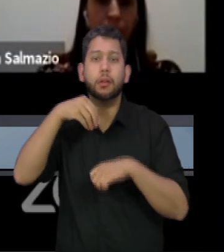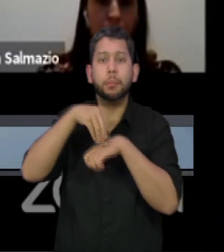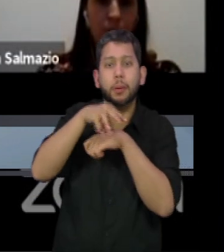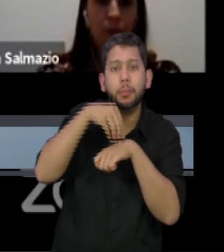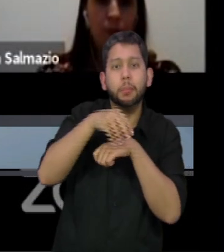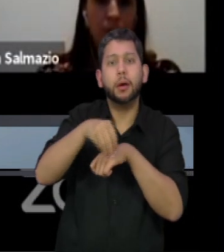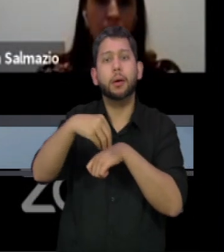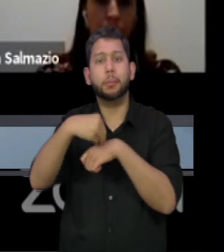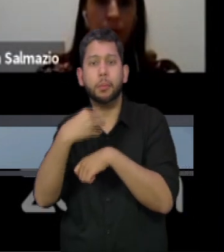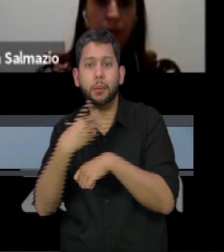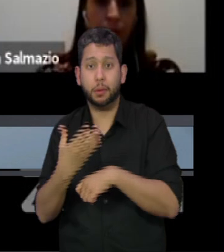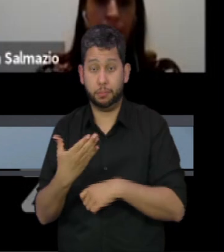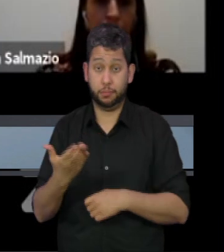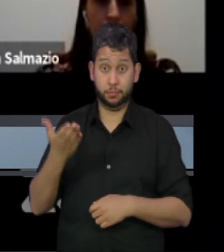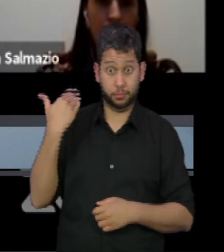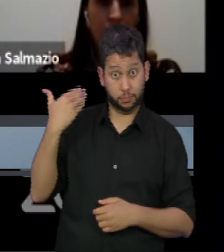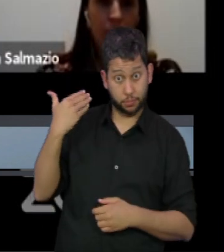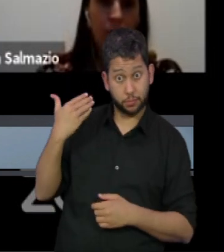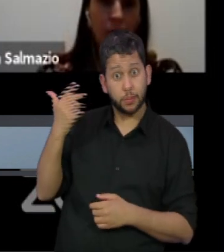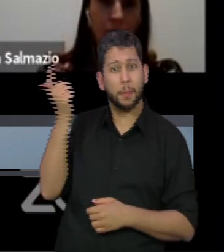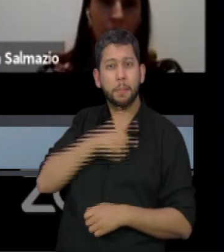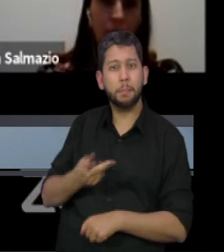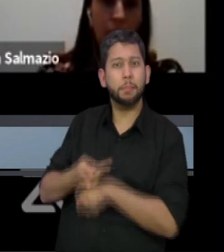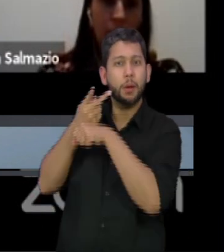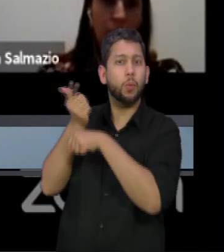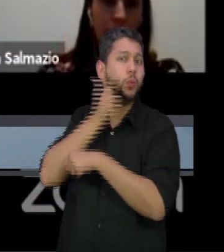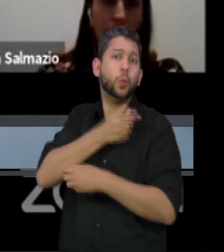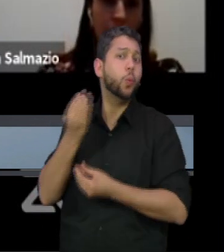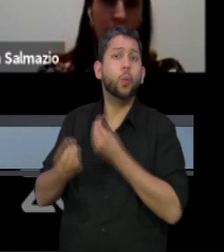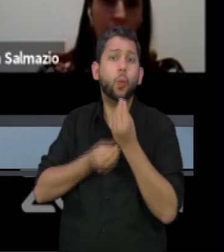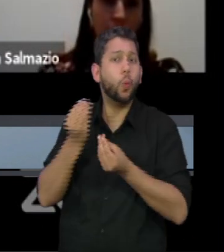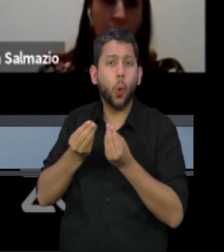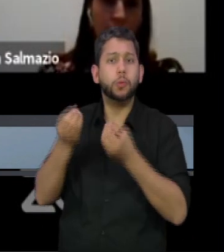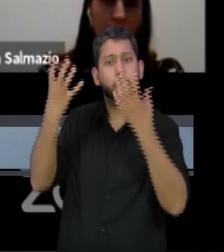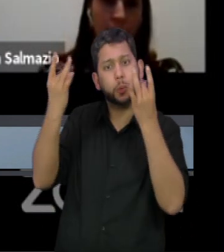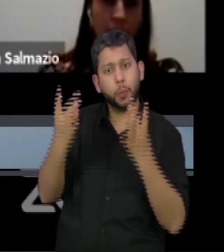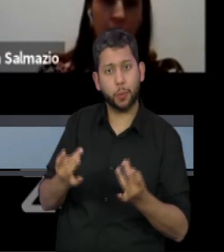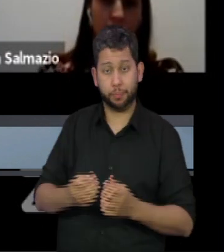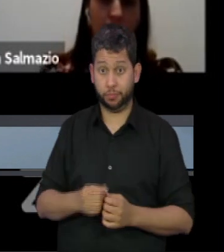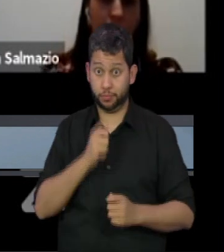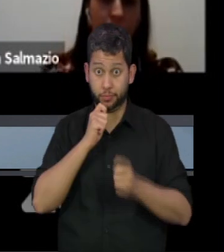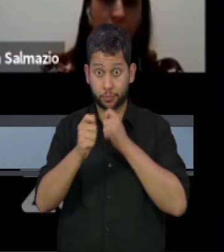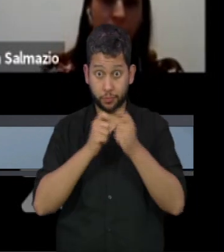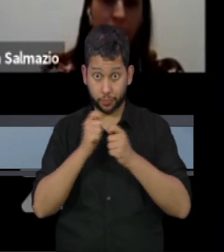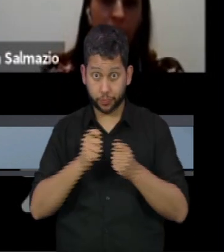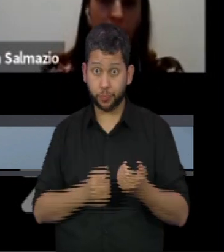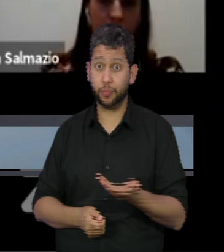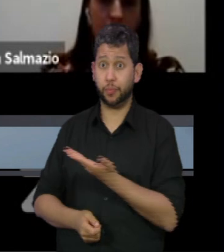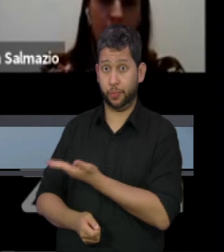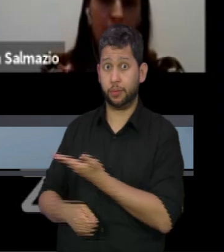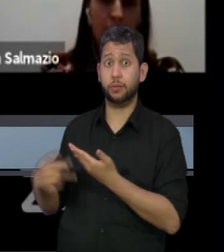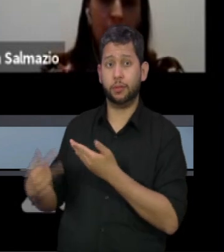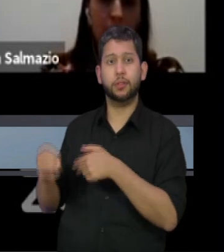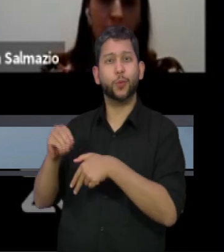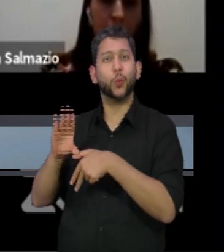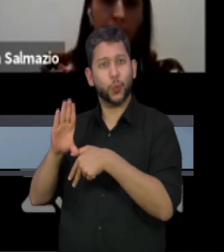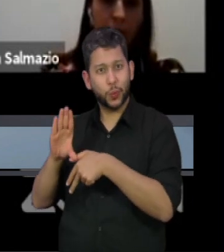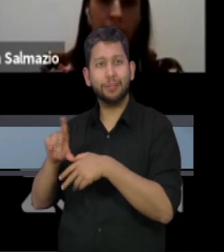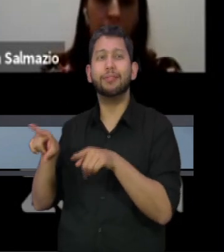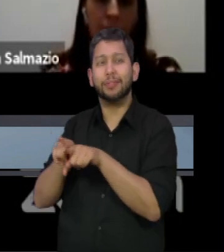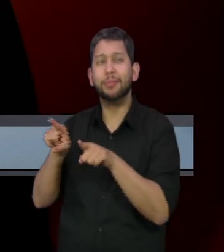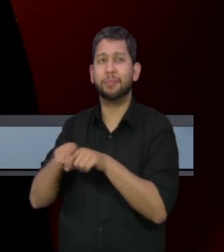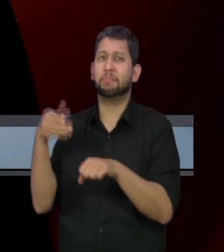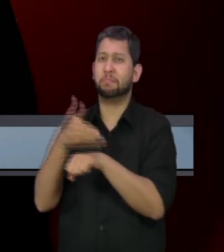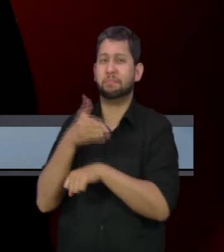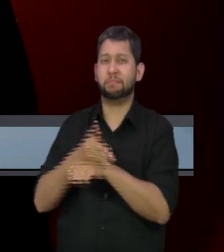como foram realizados os trabalhos vencedores. A repórter Vanessa Lorenzini e a produtora Daiane Heliotto, da TV Cultura, participaram da